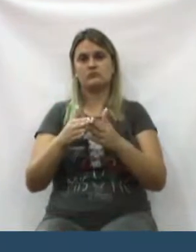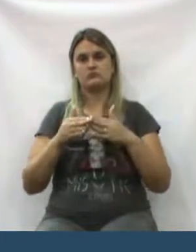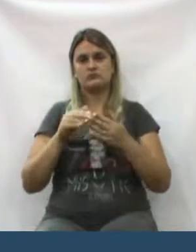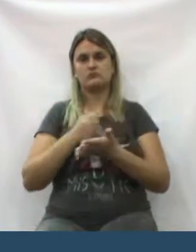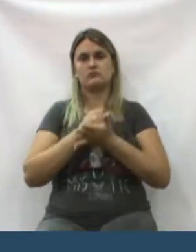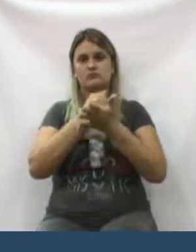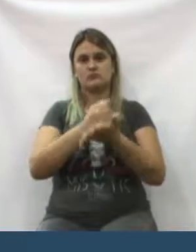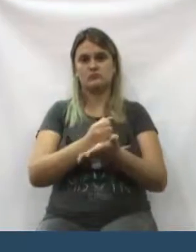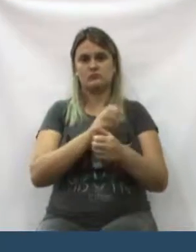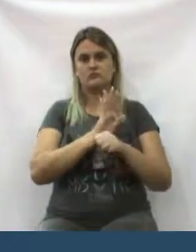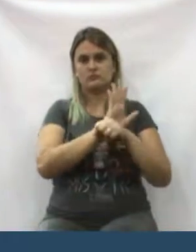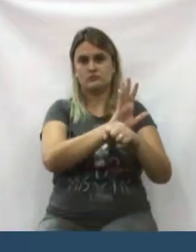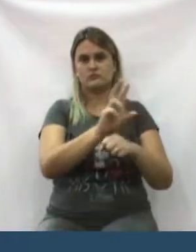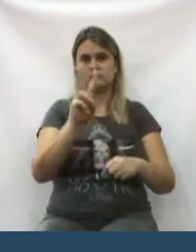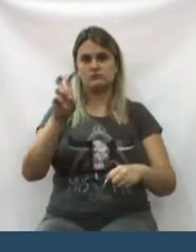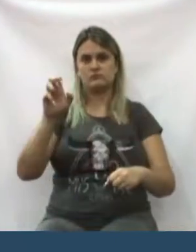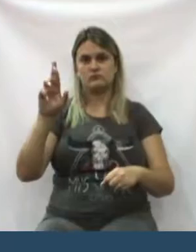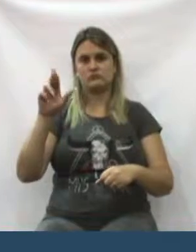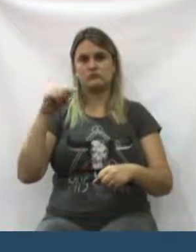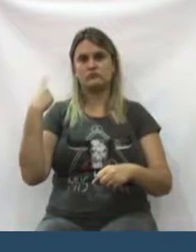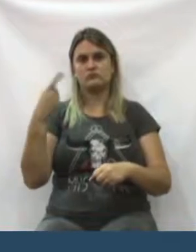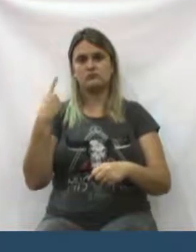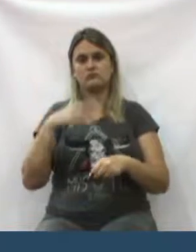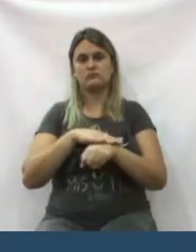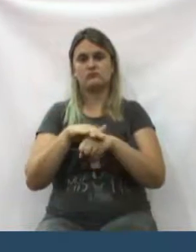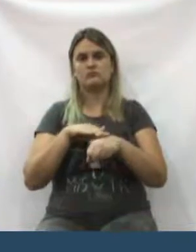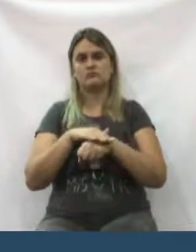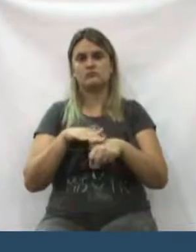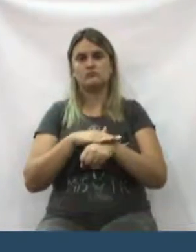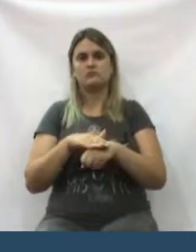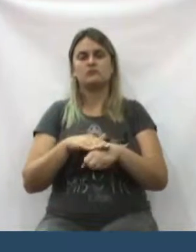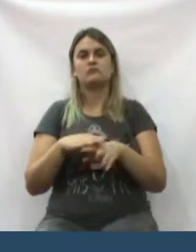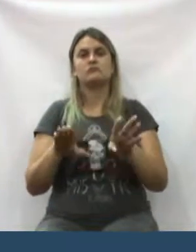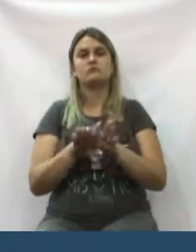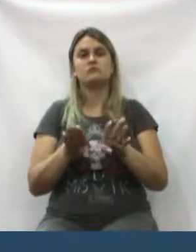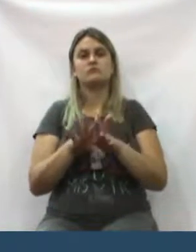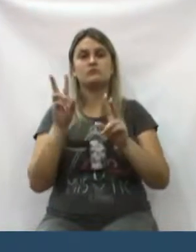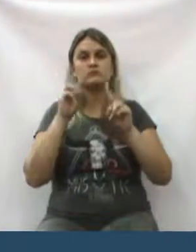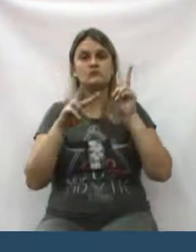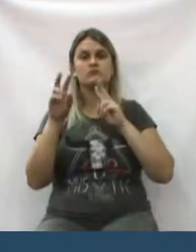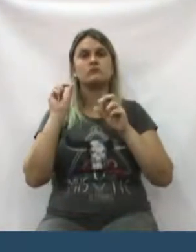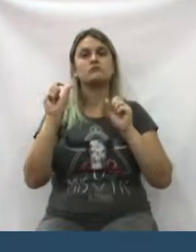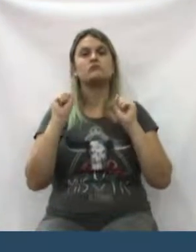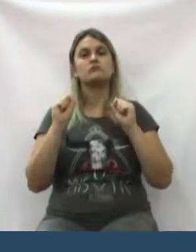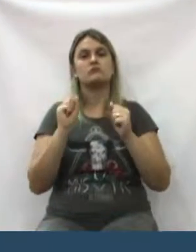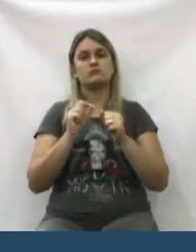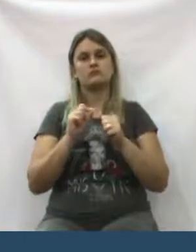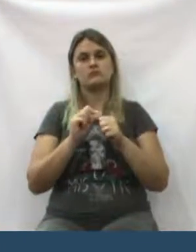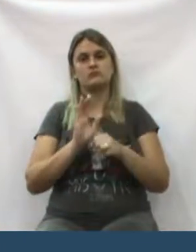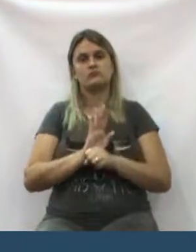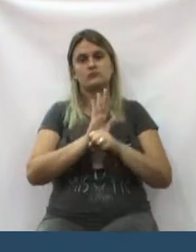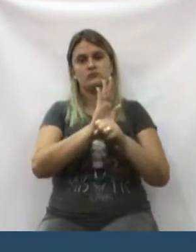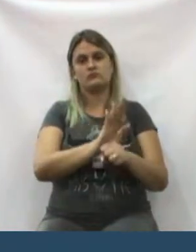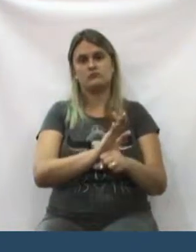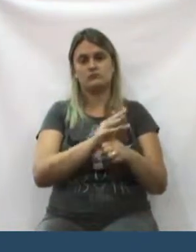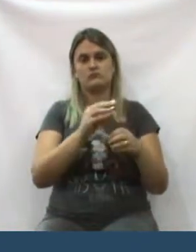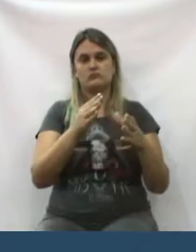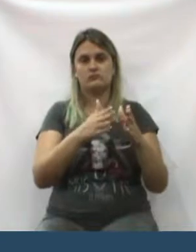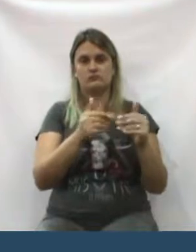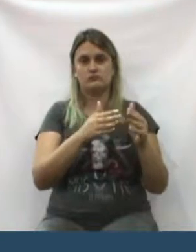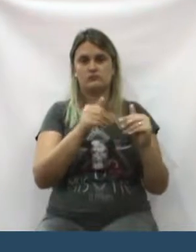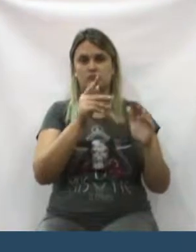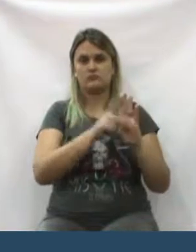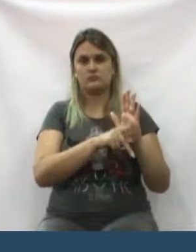a ajuda para a Vera, ela vai conversar com todos nós e para verificar o que podemos fazer em termos de